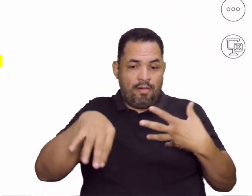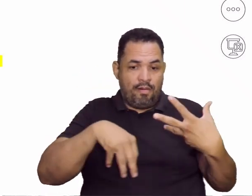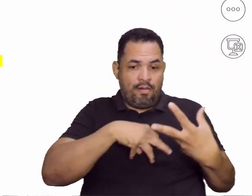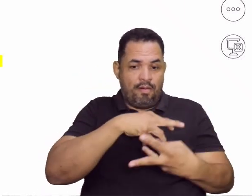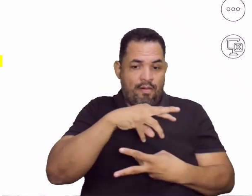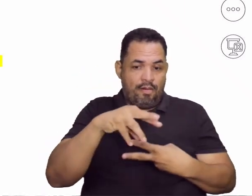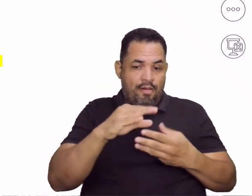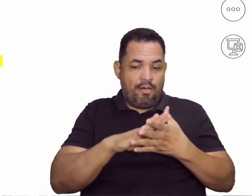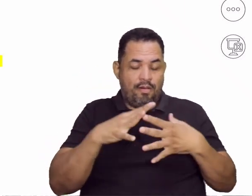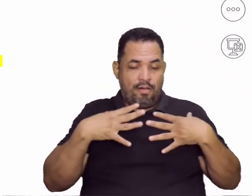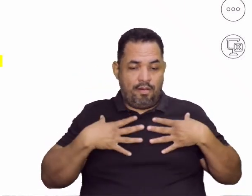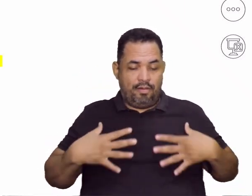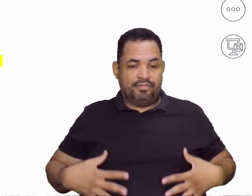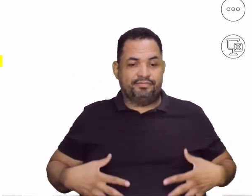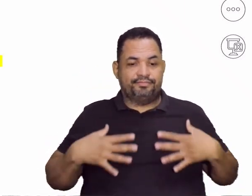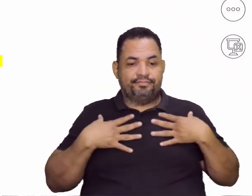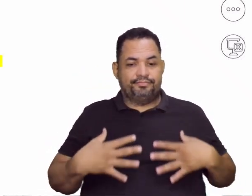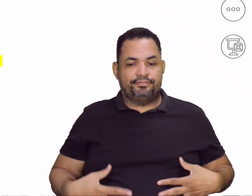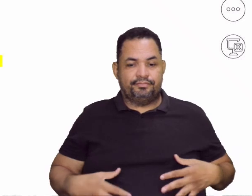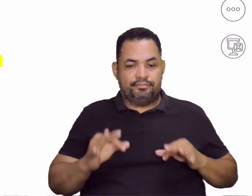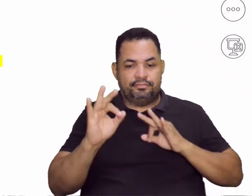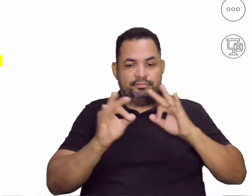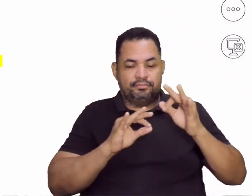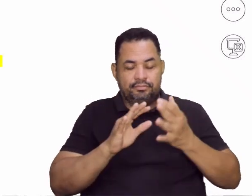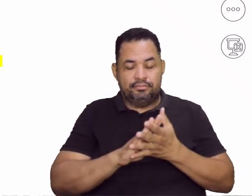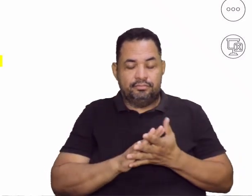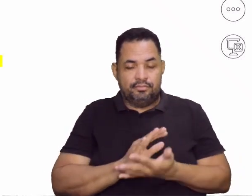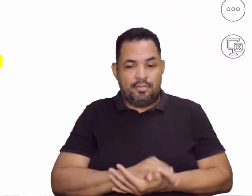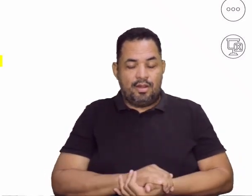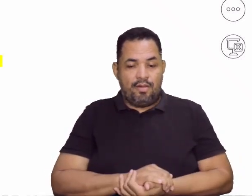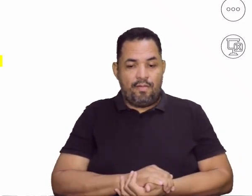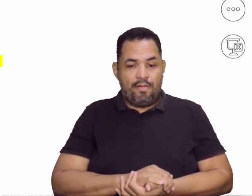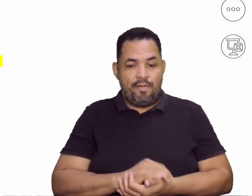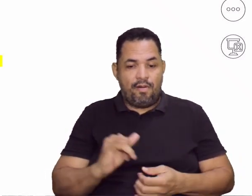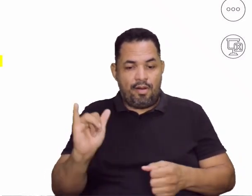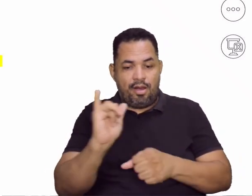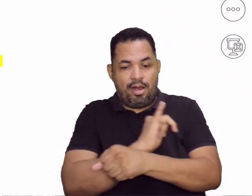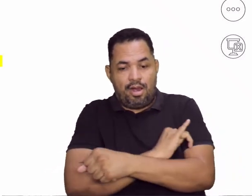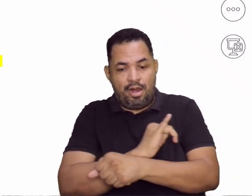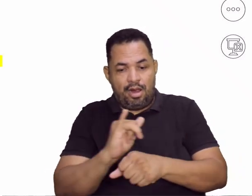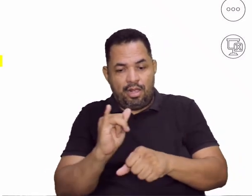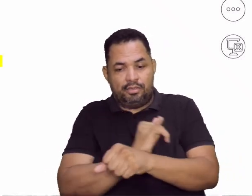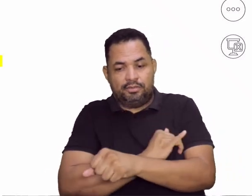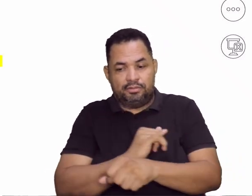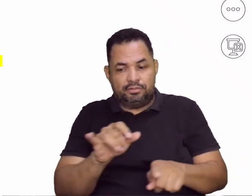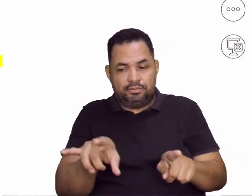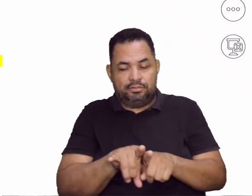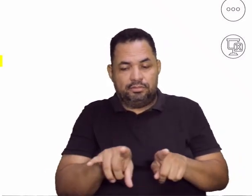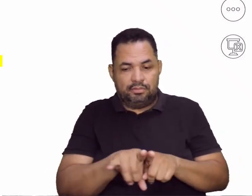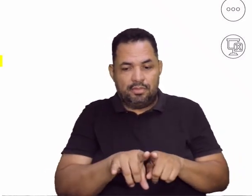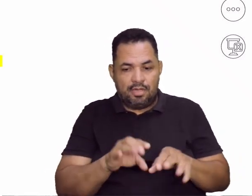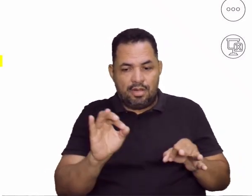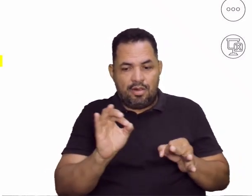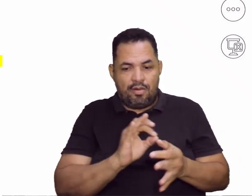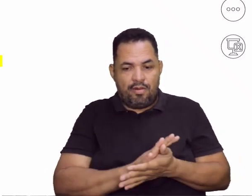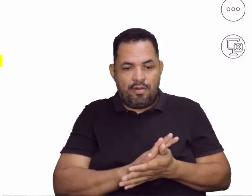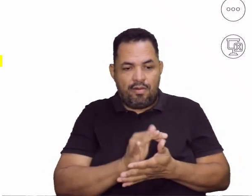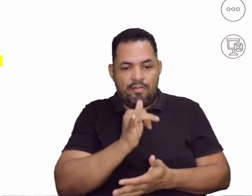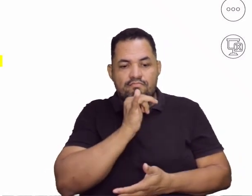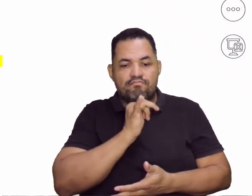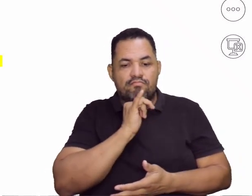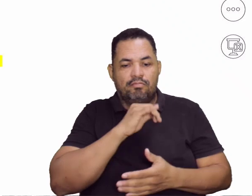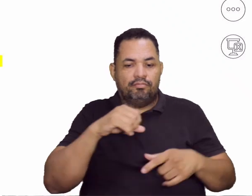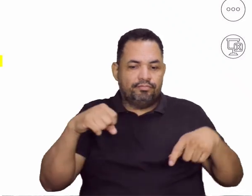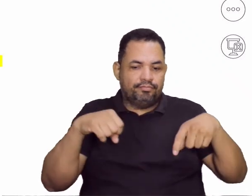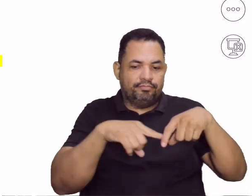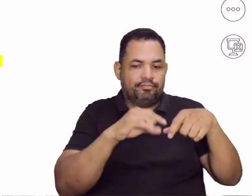habilidades físicas, também de forma, a estratégia, né? E eu tenho aí, por exemplo, o